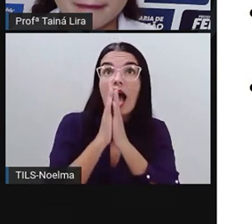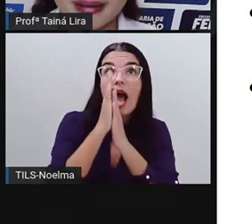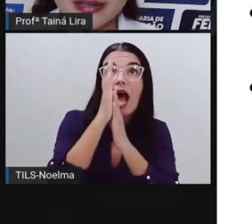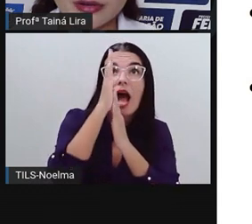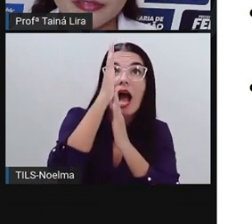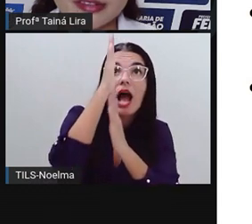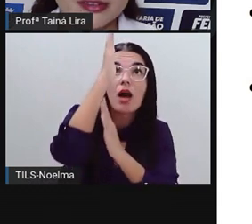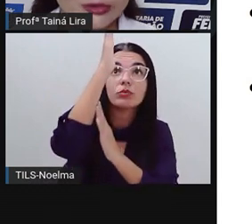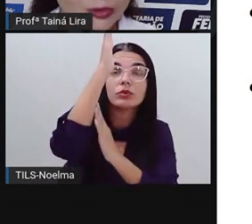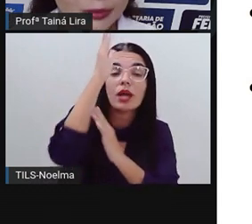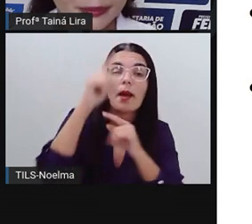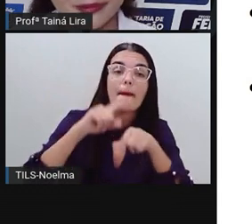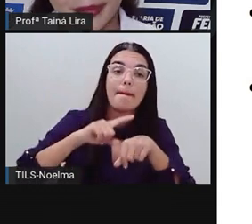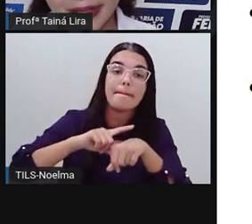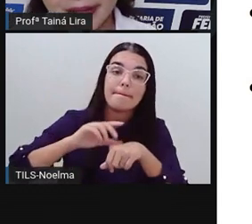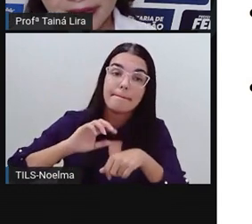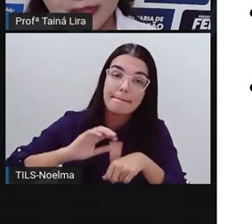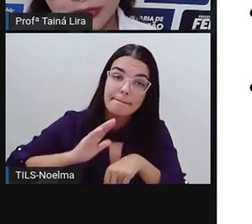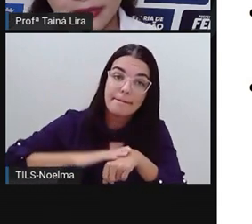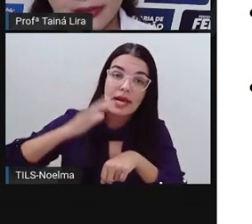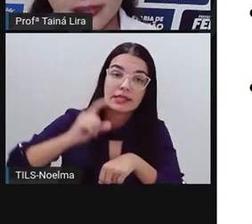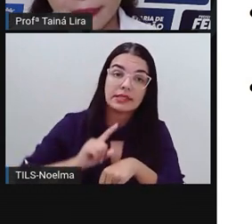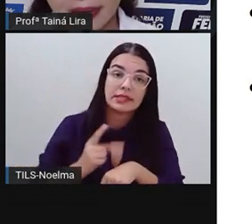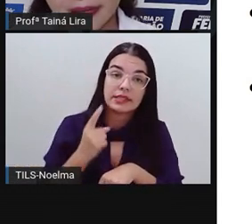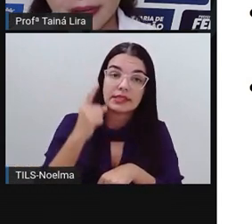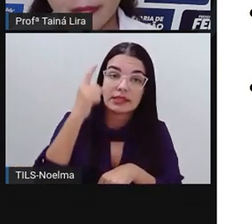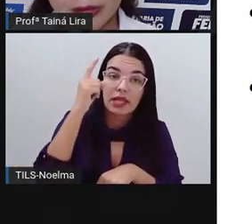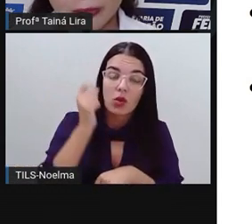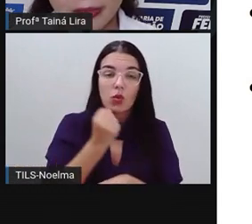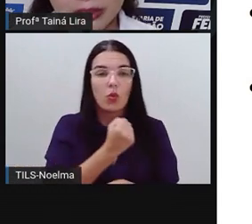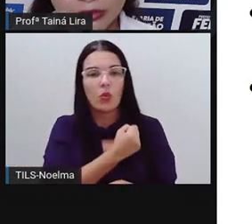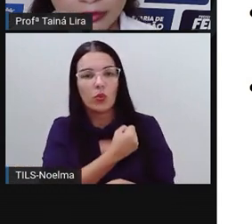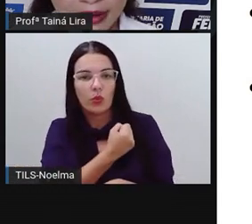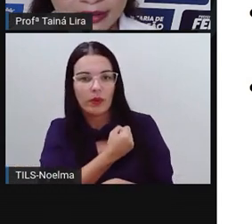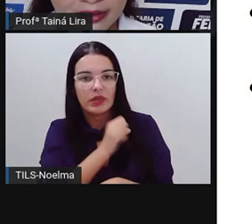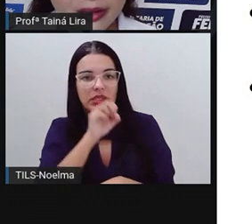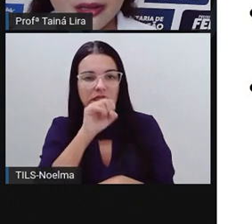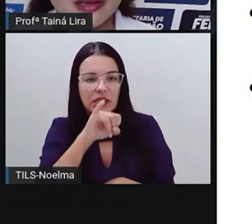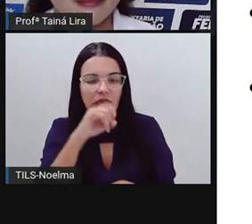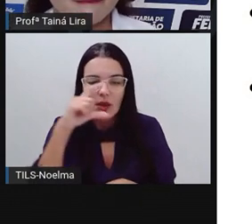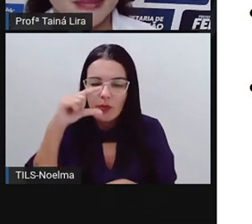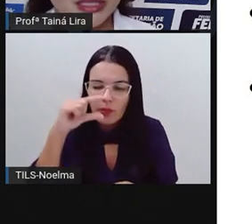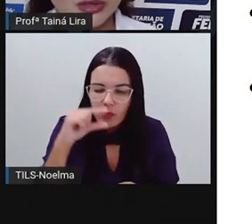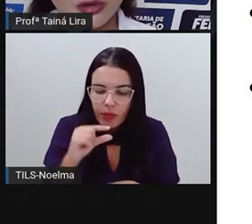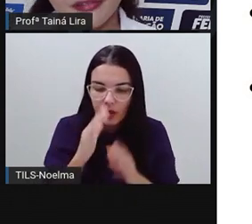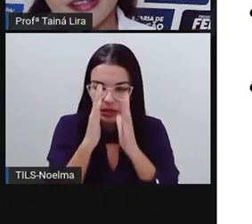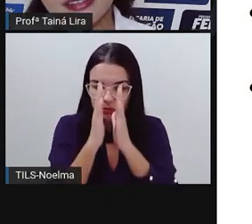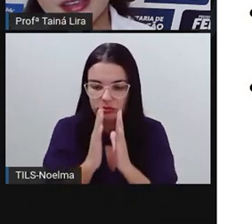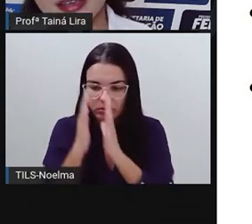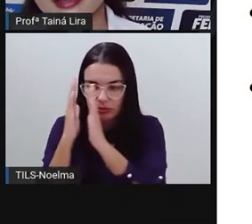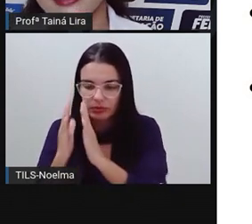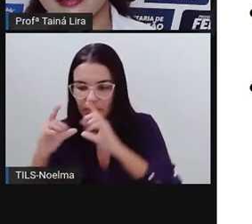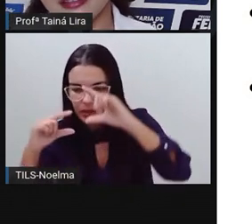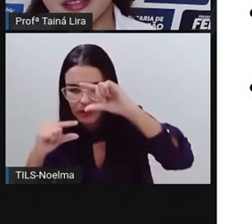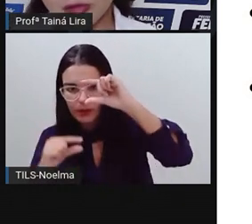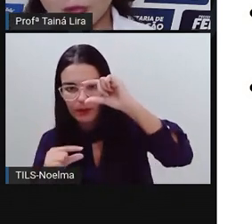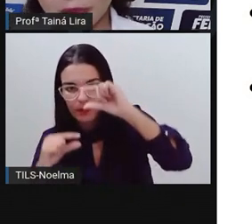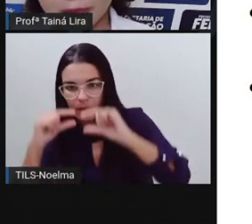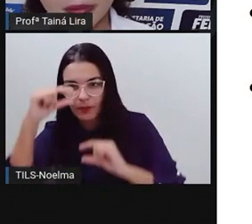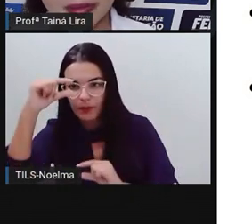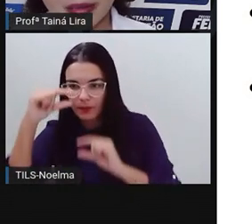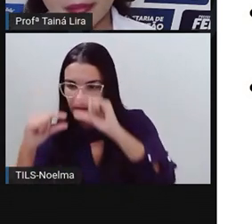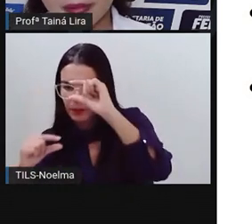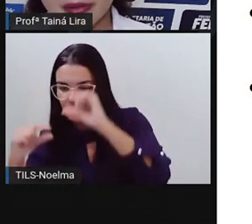maior vai ser o número, não é relacionado a essa barrinha, e quanto menor a barrinha, menor vai ser esse